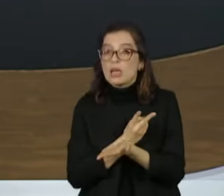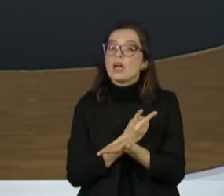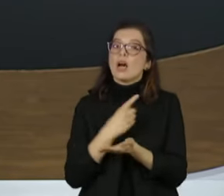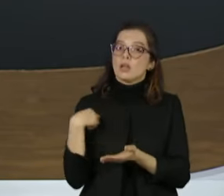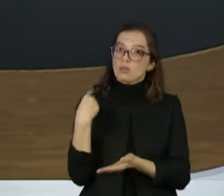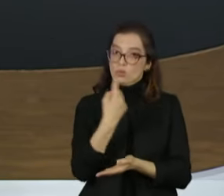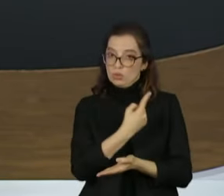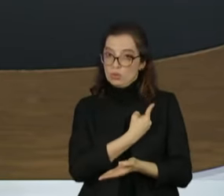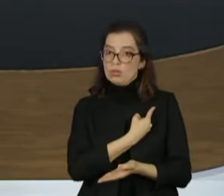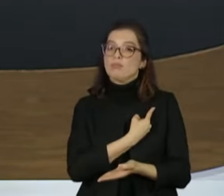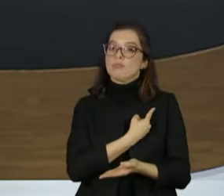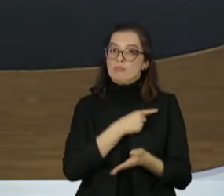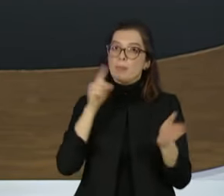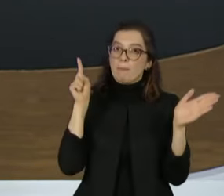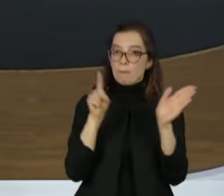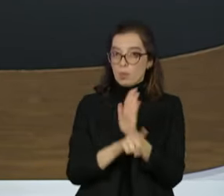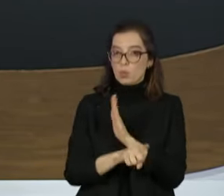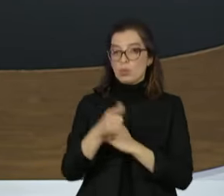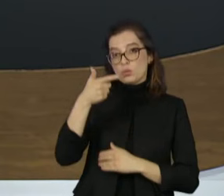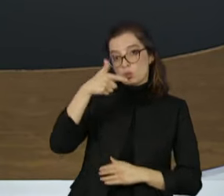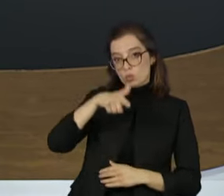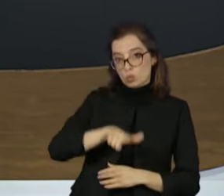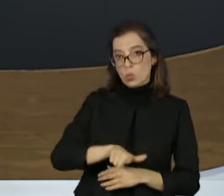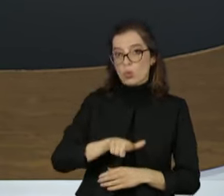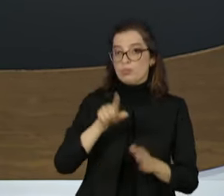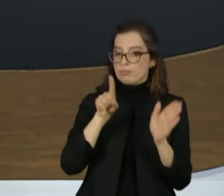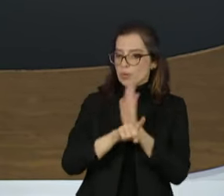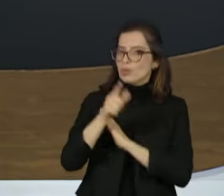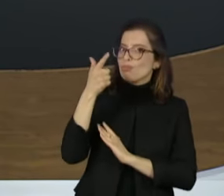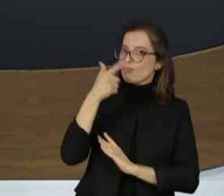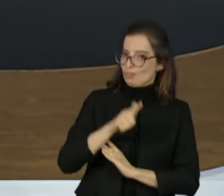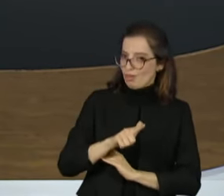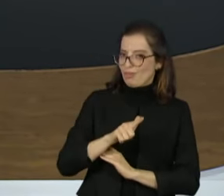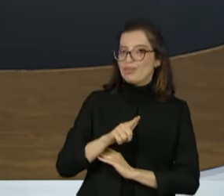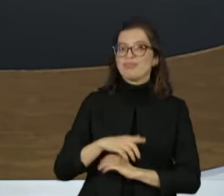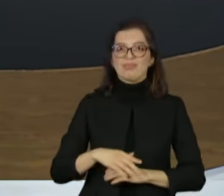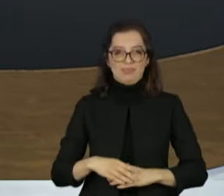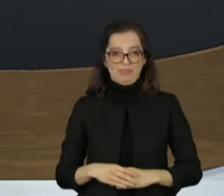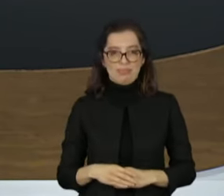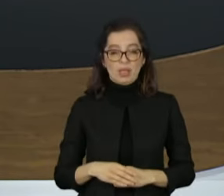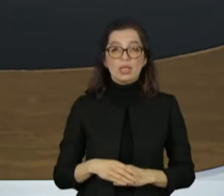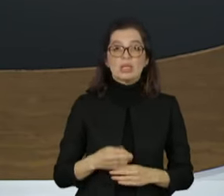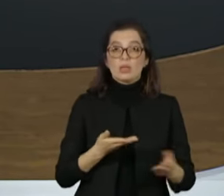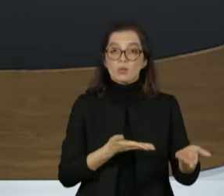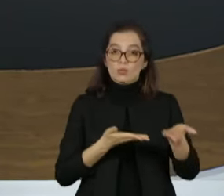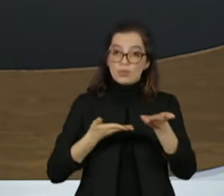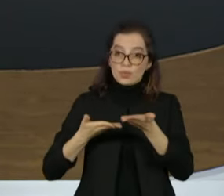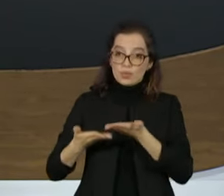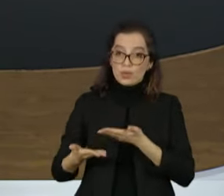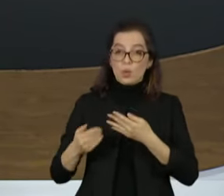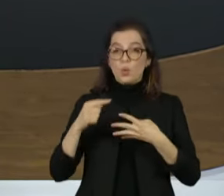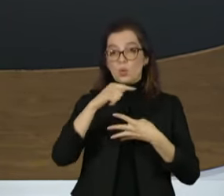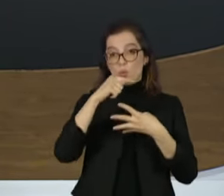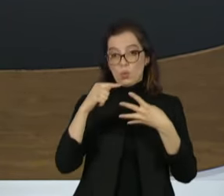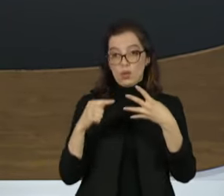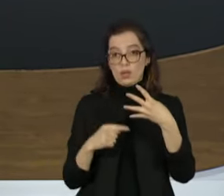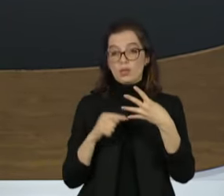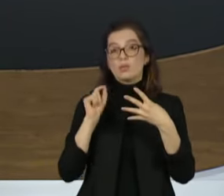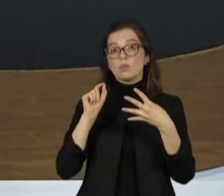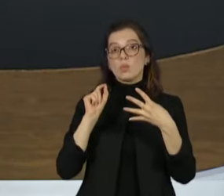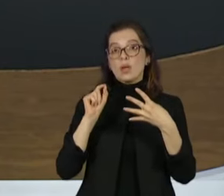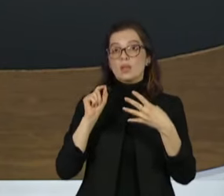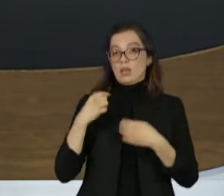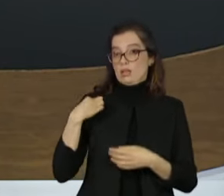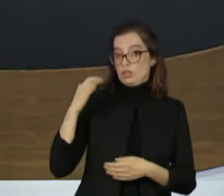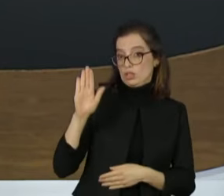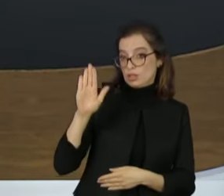nós aos candidatos ao longo do programa. Foram convidados os quatro primeiros colocados na pesquisa Data Folha